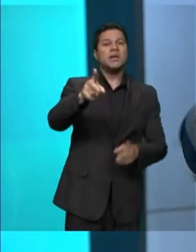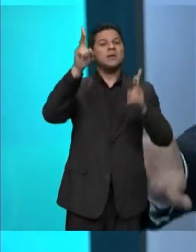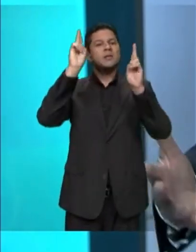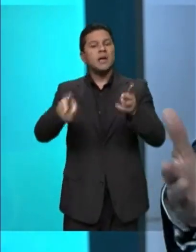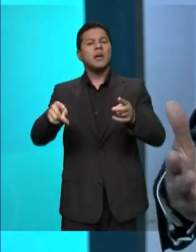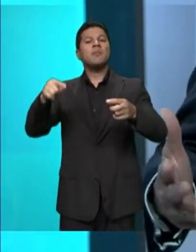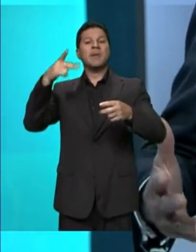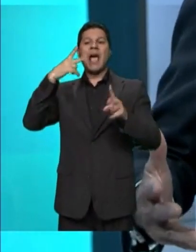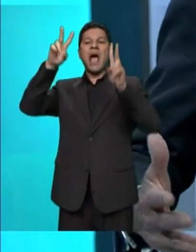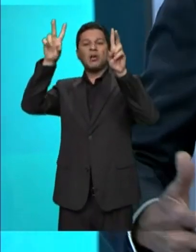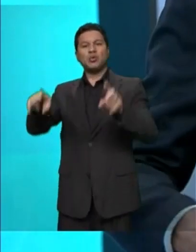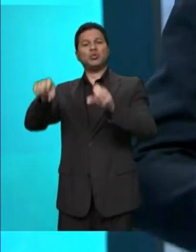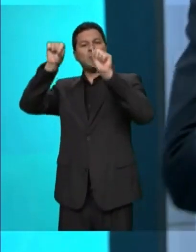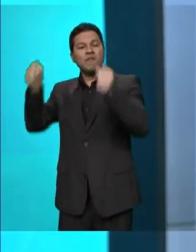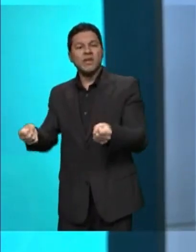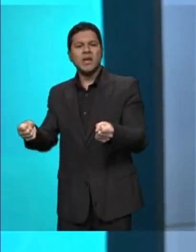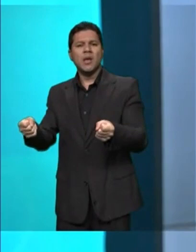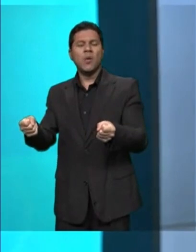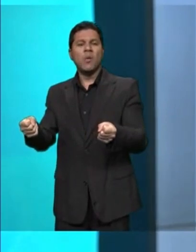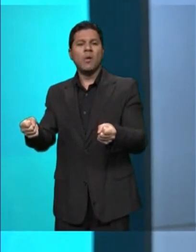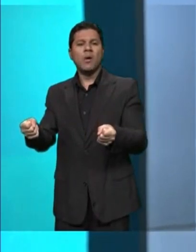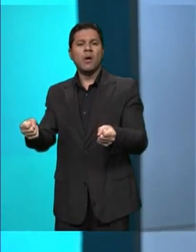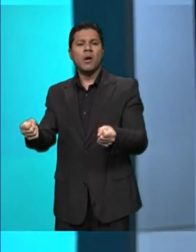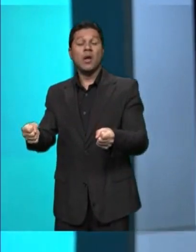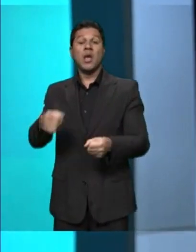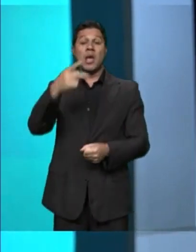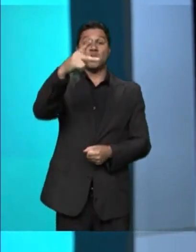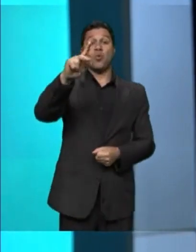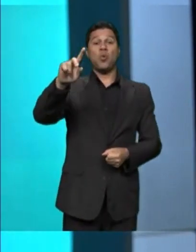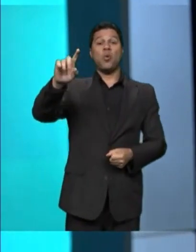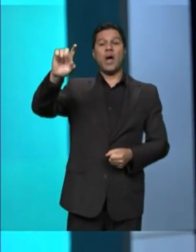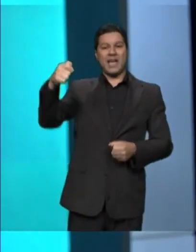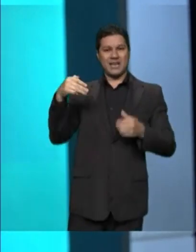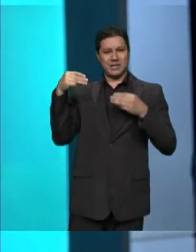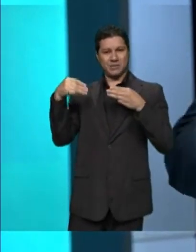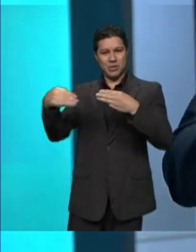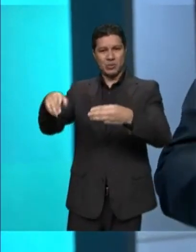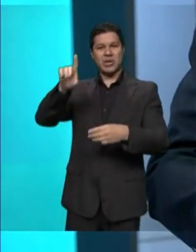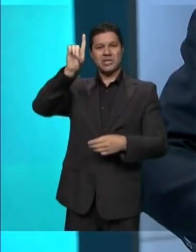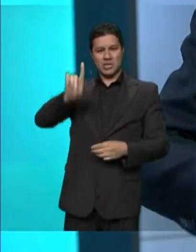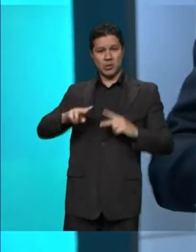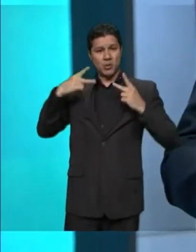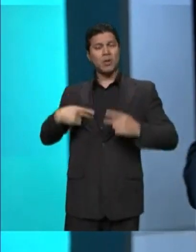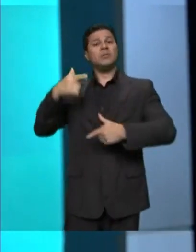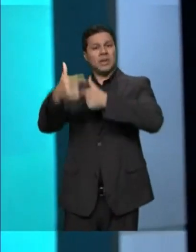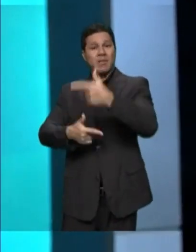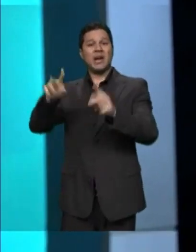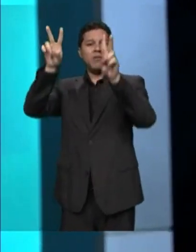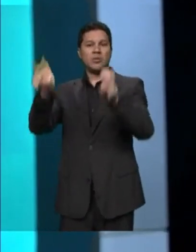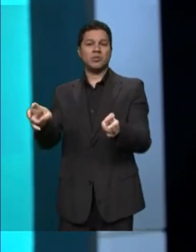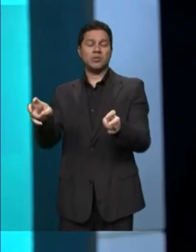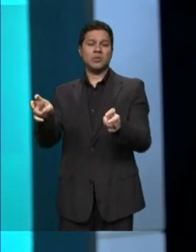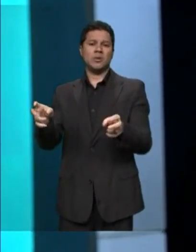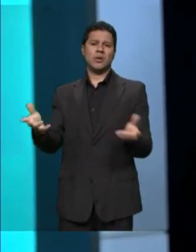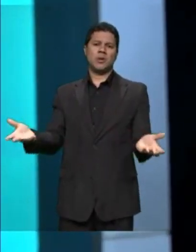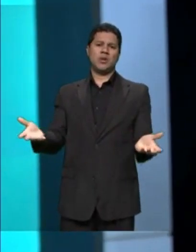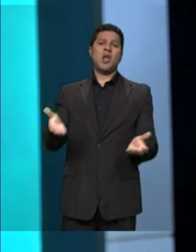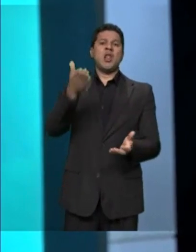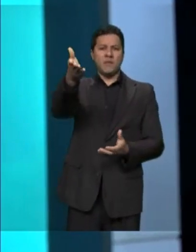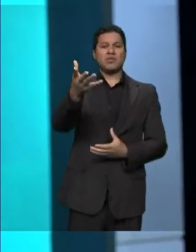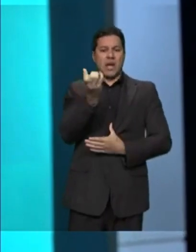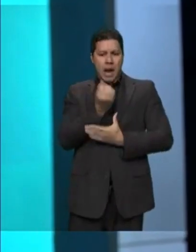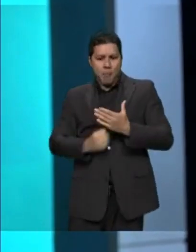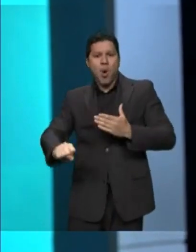trabalhou com isso. As suas ex-ministras de direitos humanos trabalhavam nisso. Então, você é